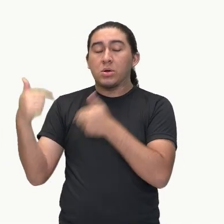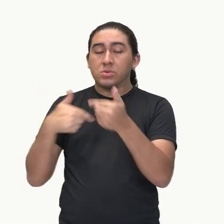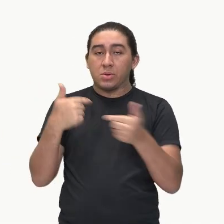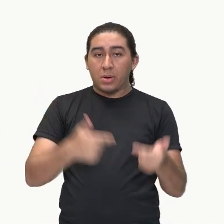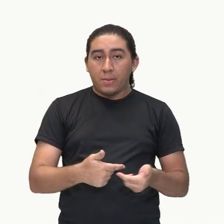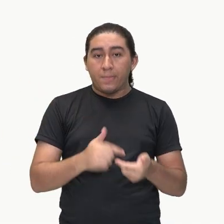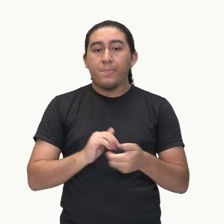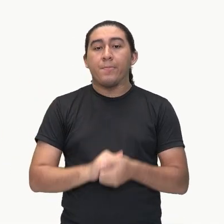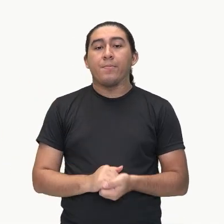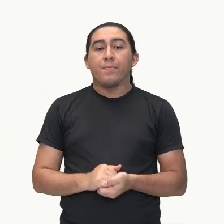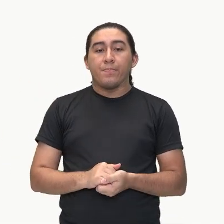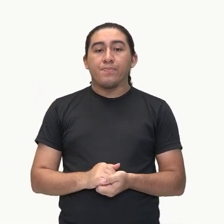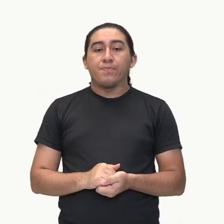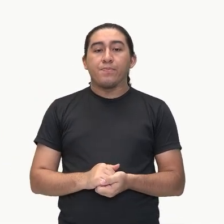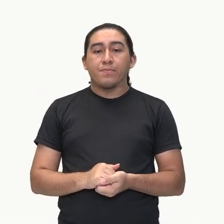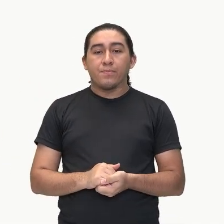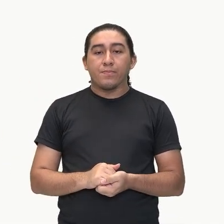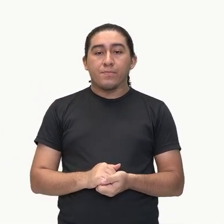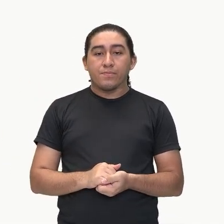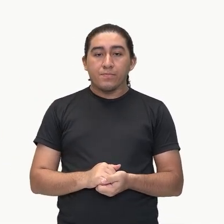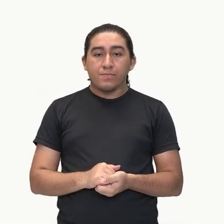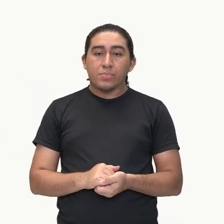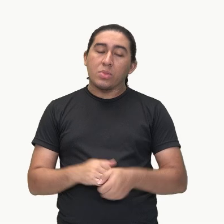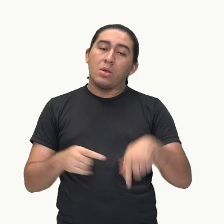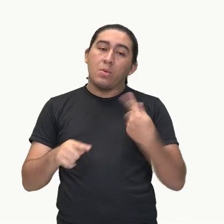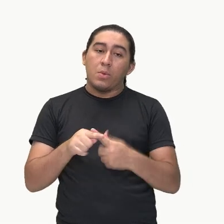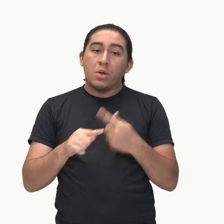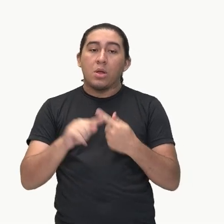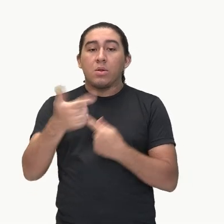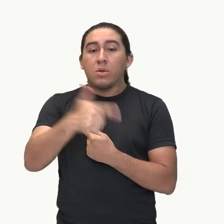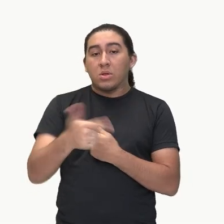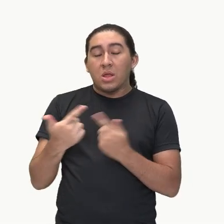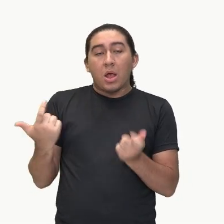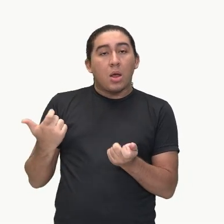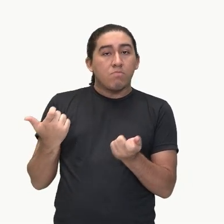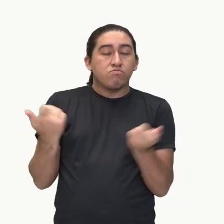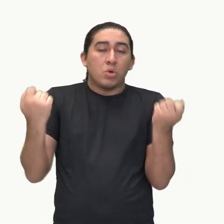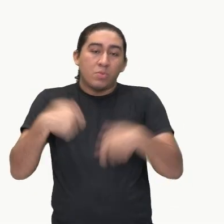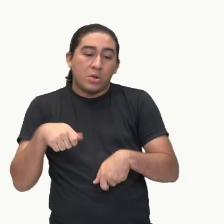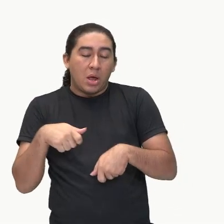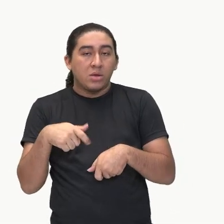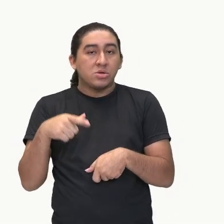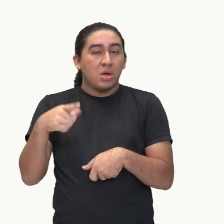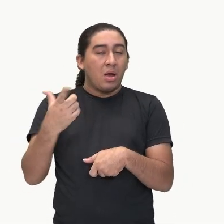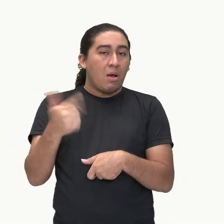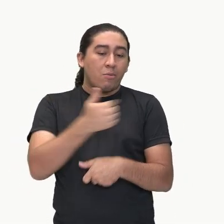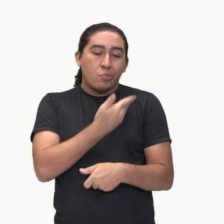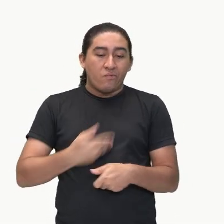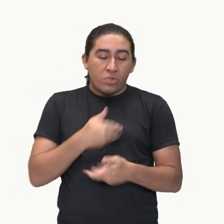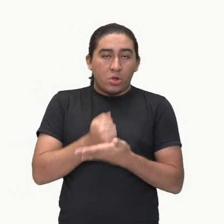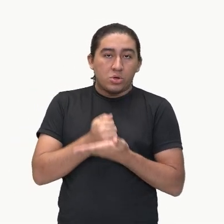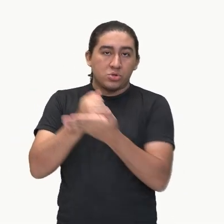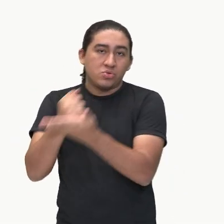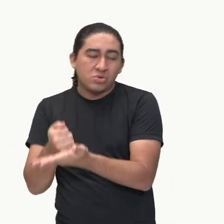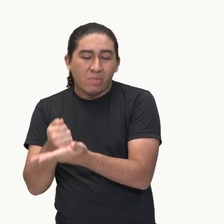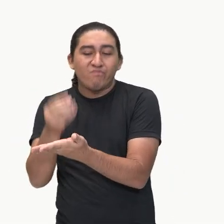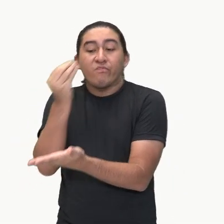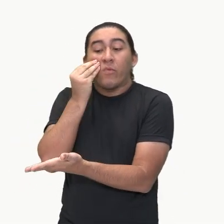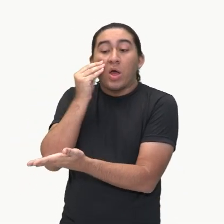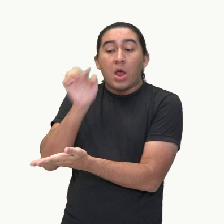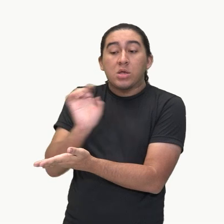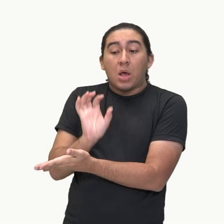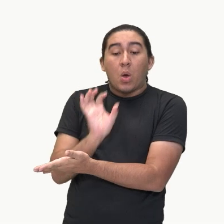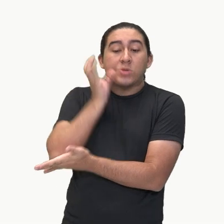devido, sobretudo, à ineficiência estatal histórica em assistir esses